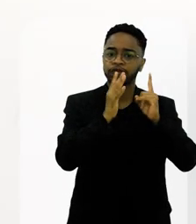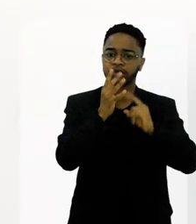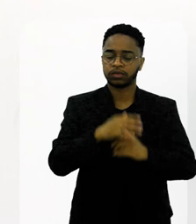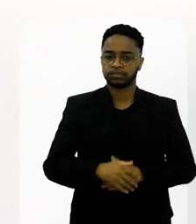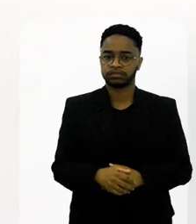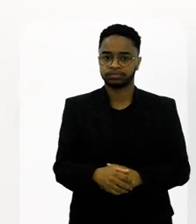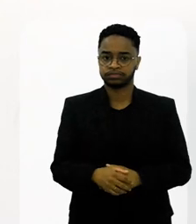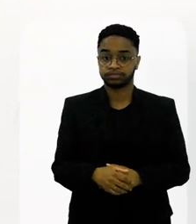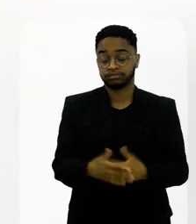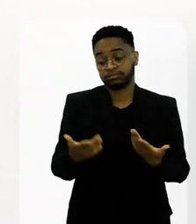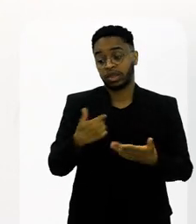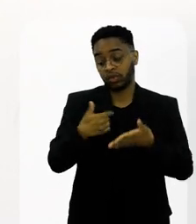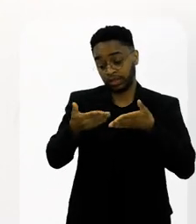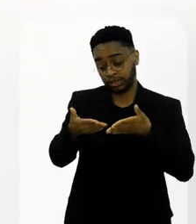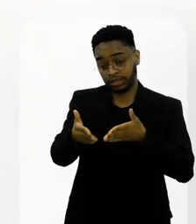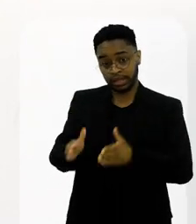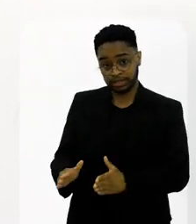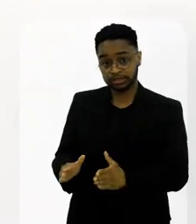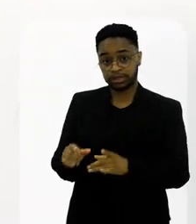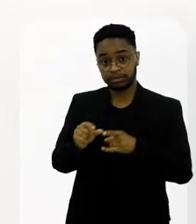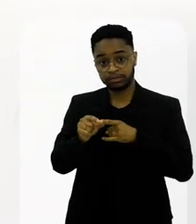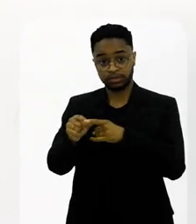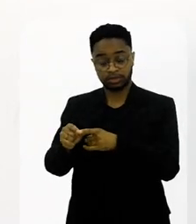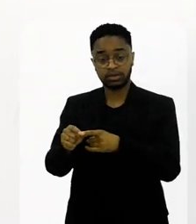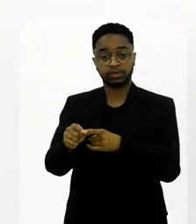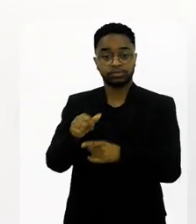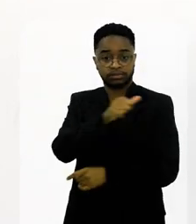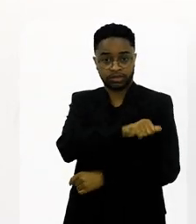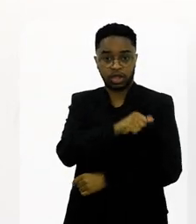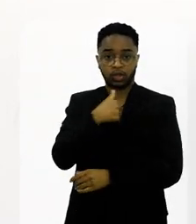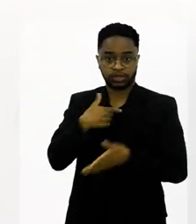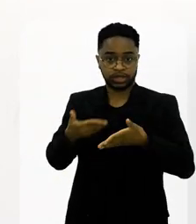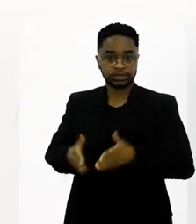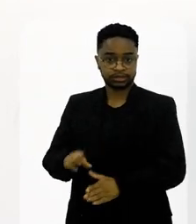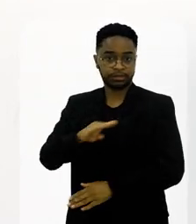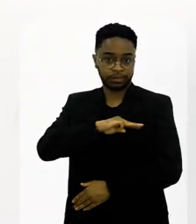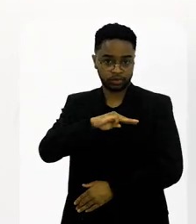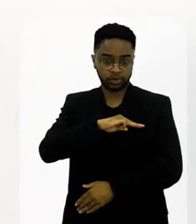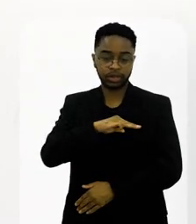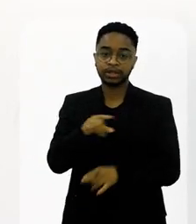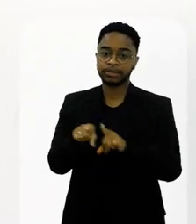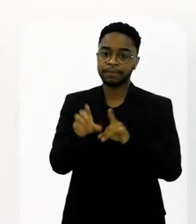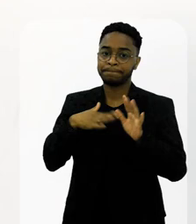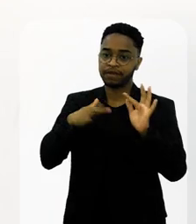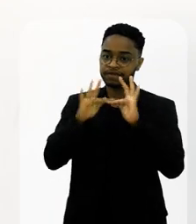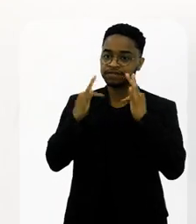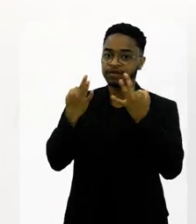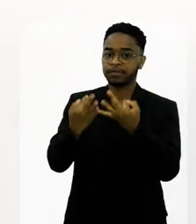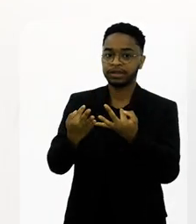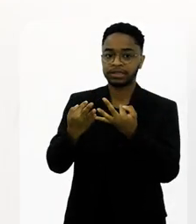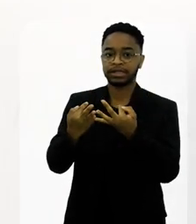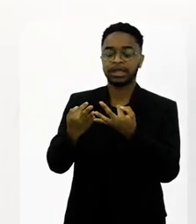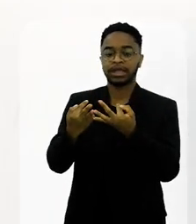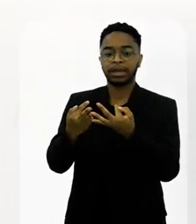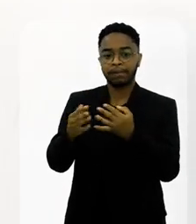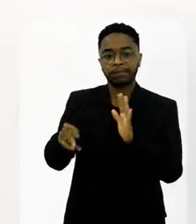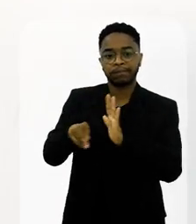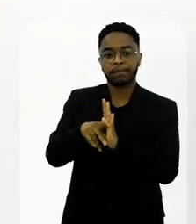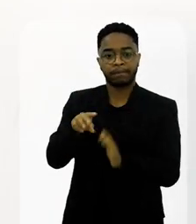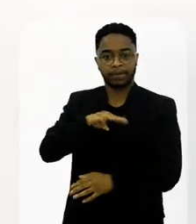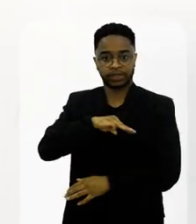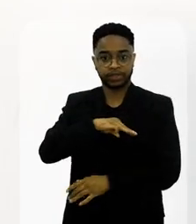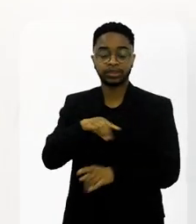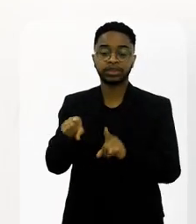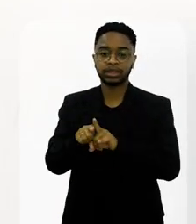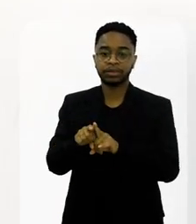olhar para o Carnaval? Olha, eu sou um menino nascido no subúrbio do Rio de Janeiro, eu sou nascido em Madureira, né? De uma família de Madureira. Então, o